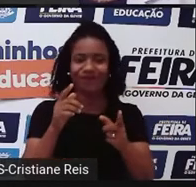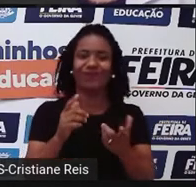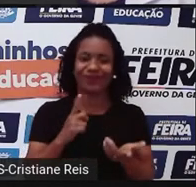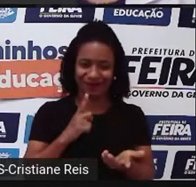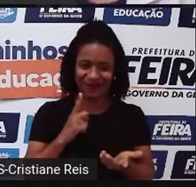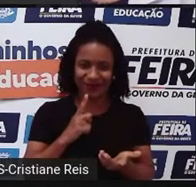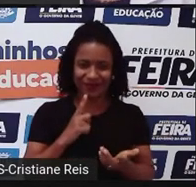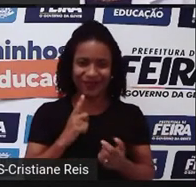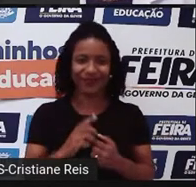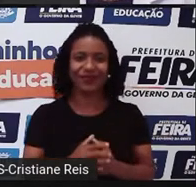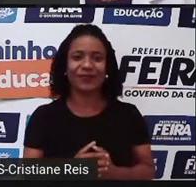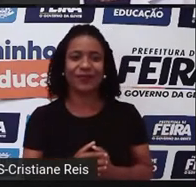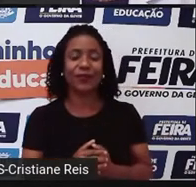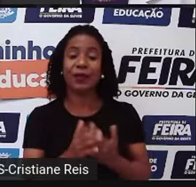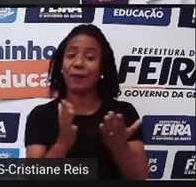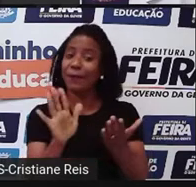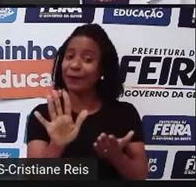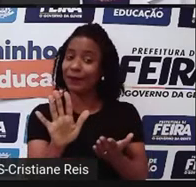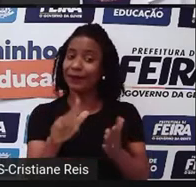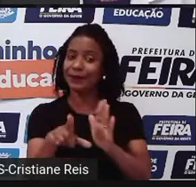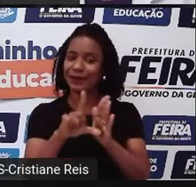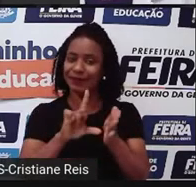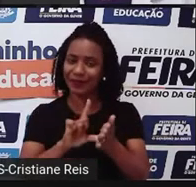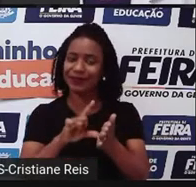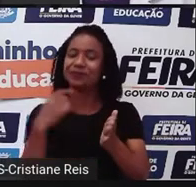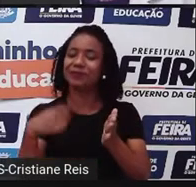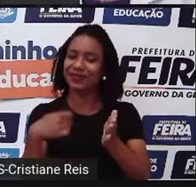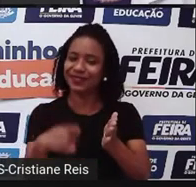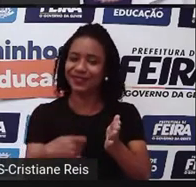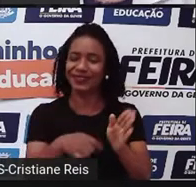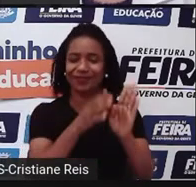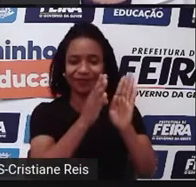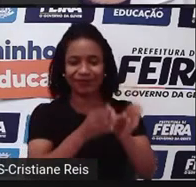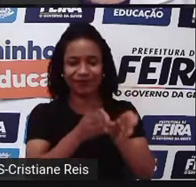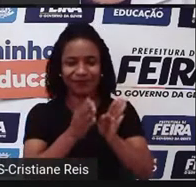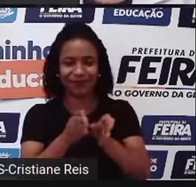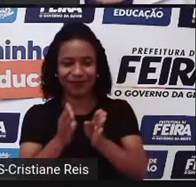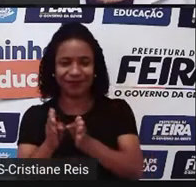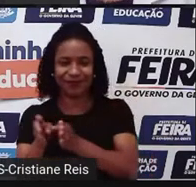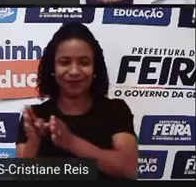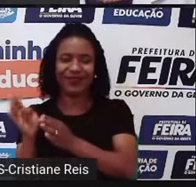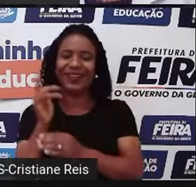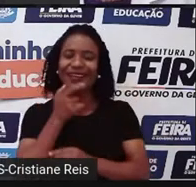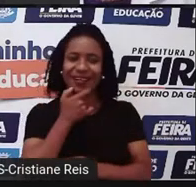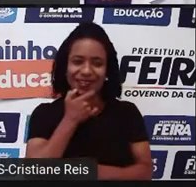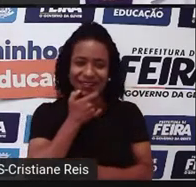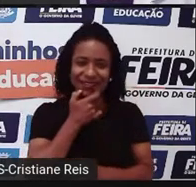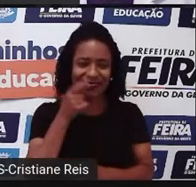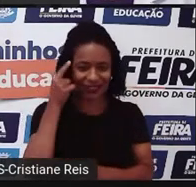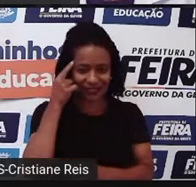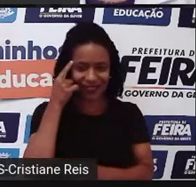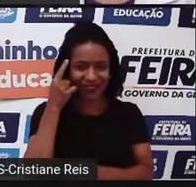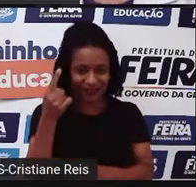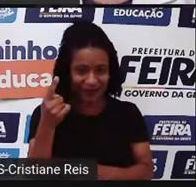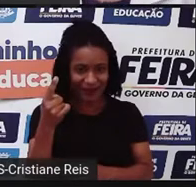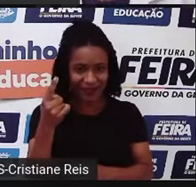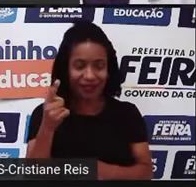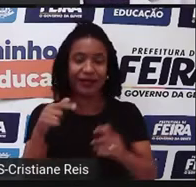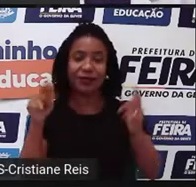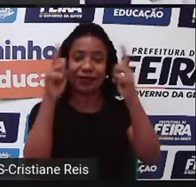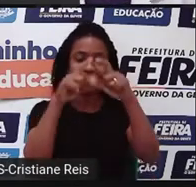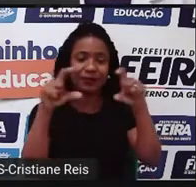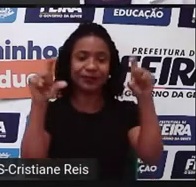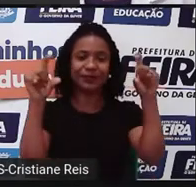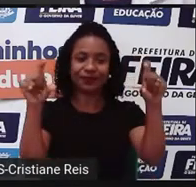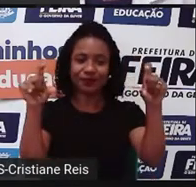Lembrem-se que antes nós precisamos organizar o nosso caderno de inglês, não é verdade? Então, escrevam aí o cabeçalho que eu tenho